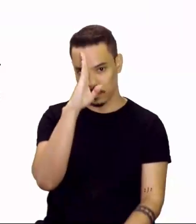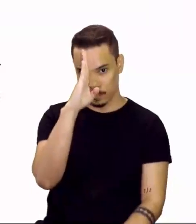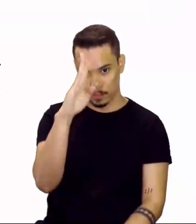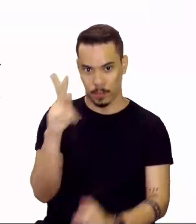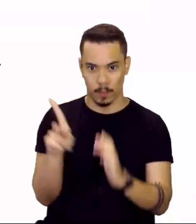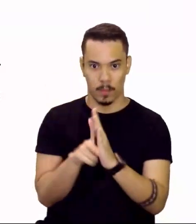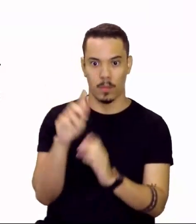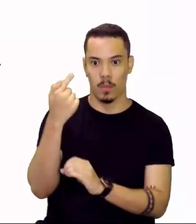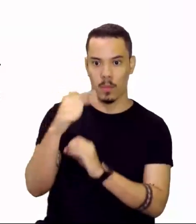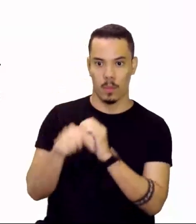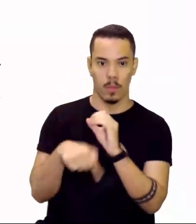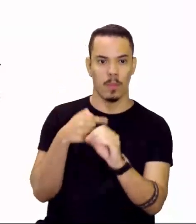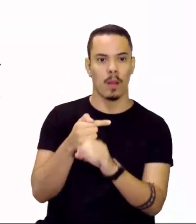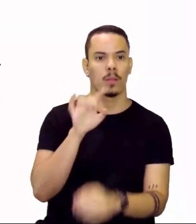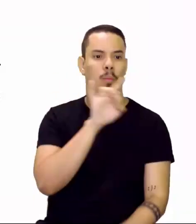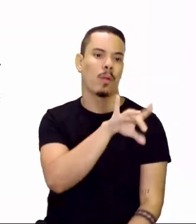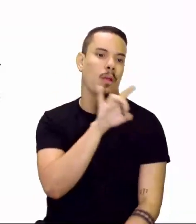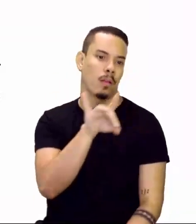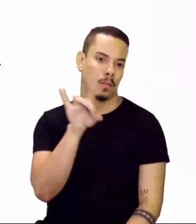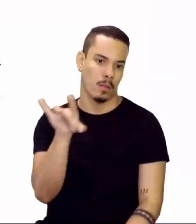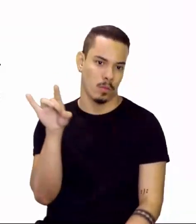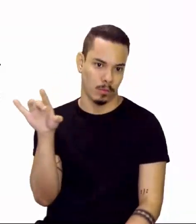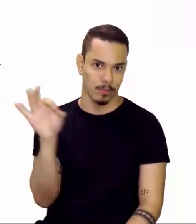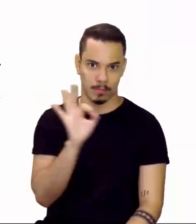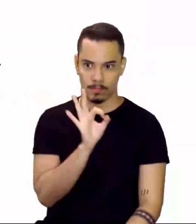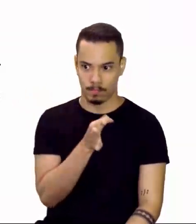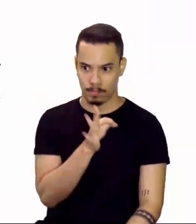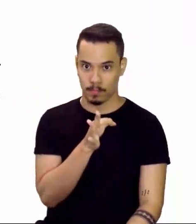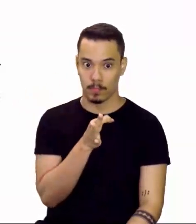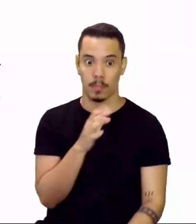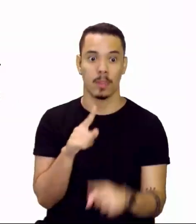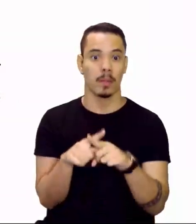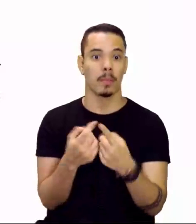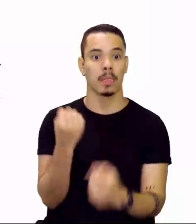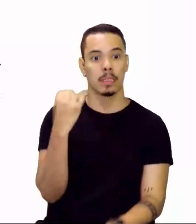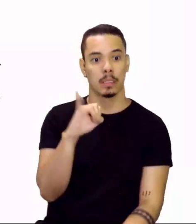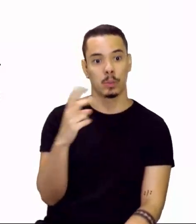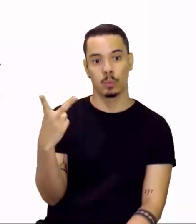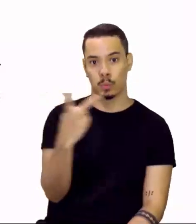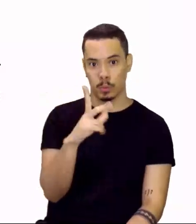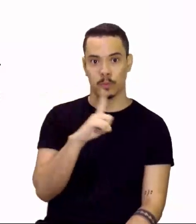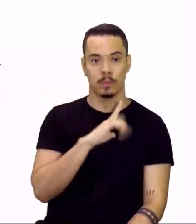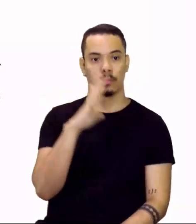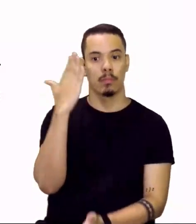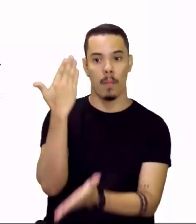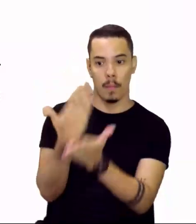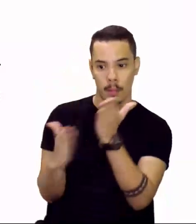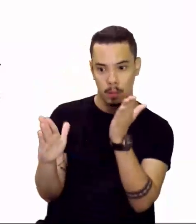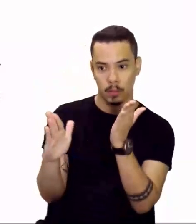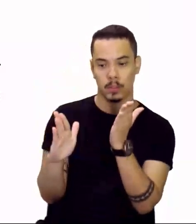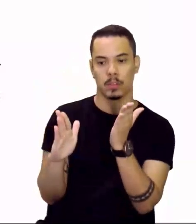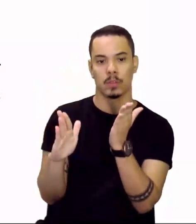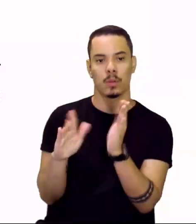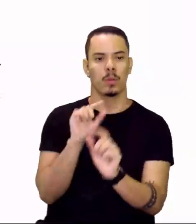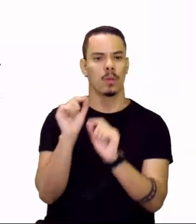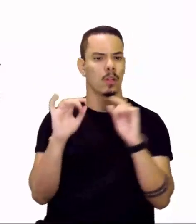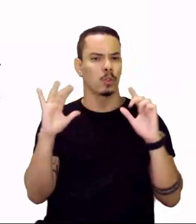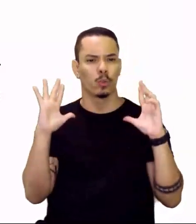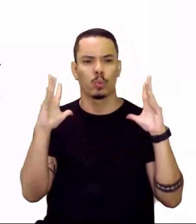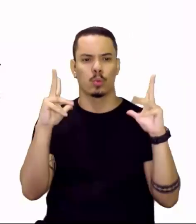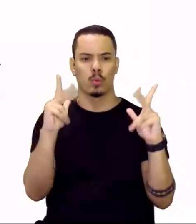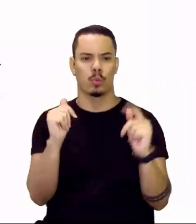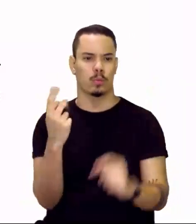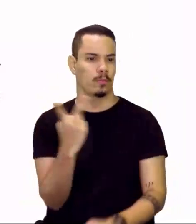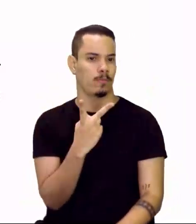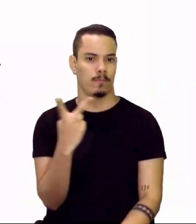do átomo de cada um dos elementos químicos. Se os dois tivessem perdido elétrons, todos os